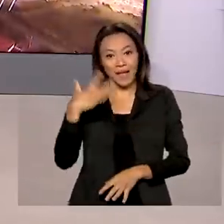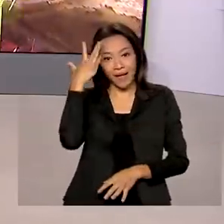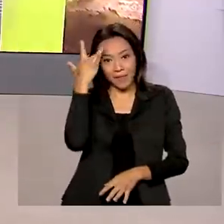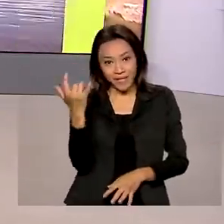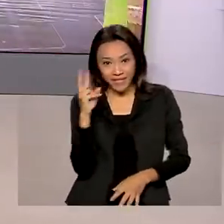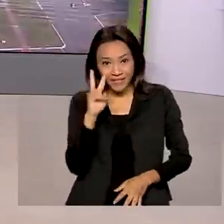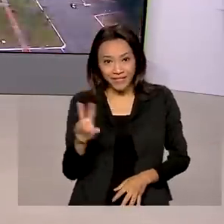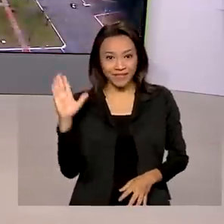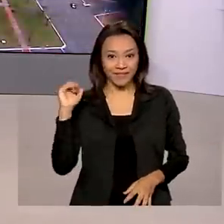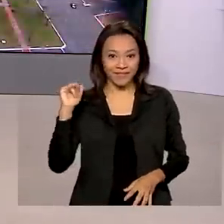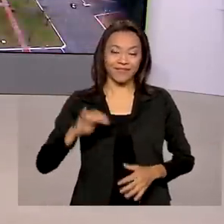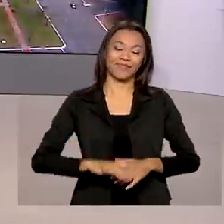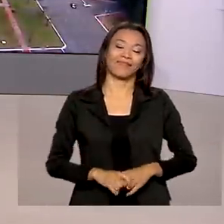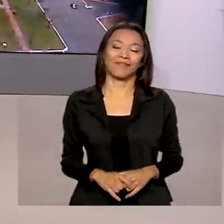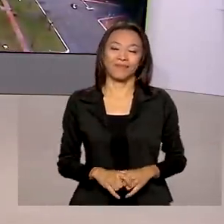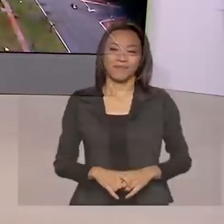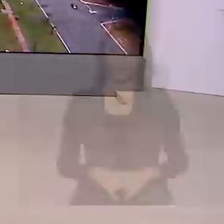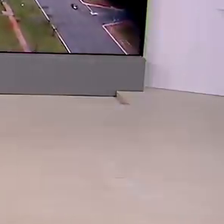amanhã. Tchau, tchau.